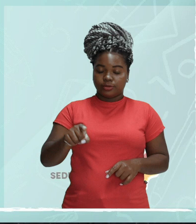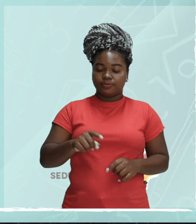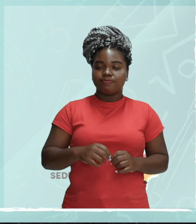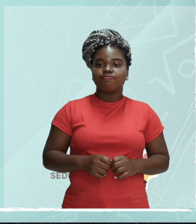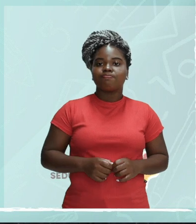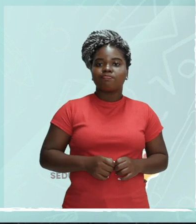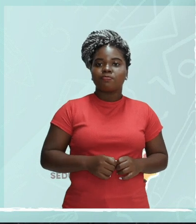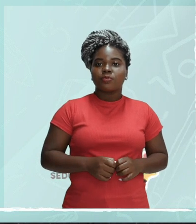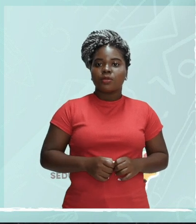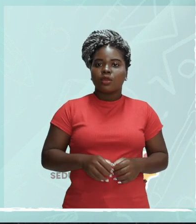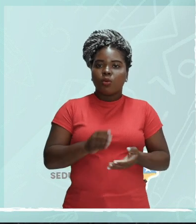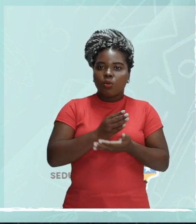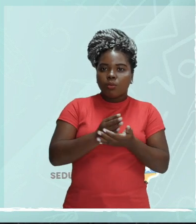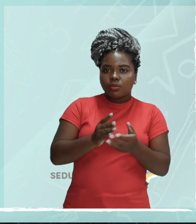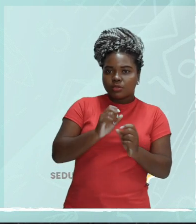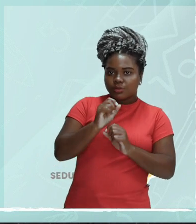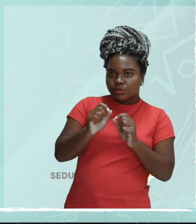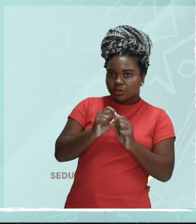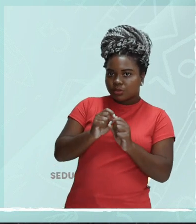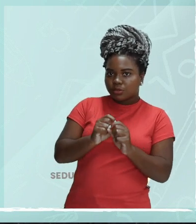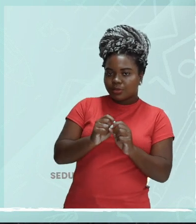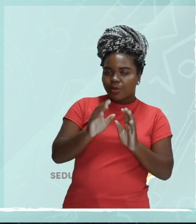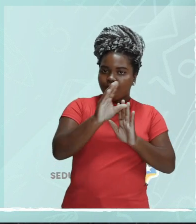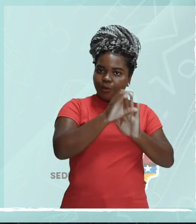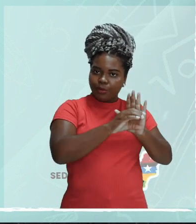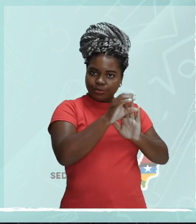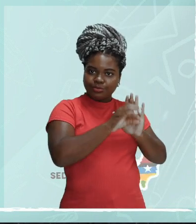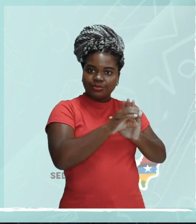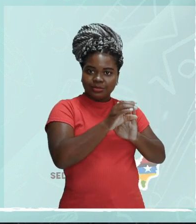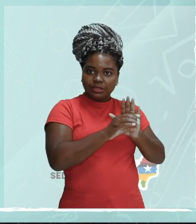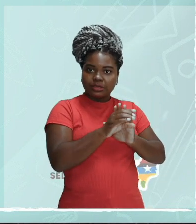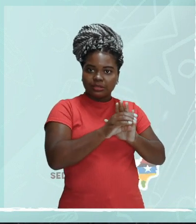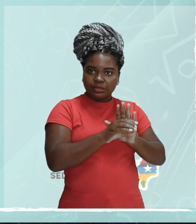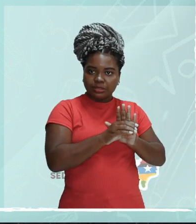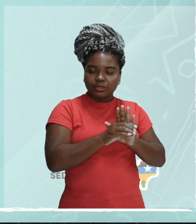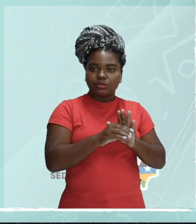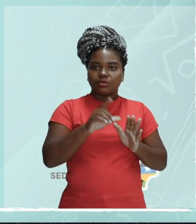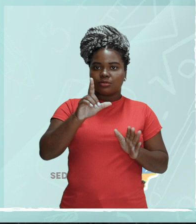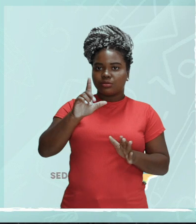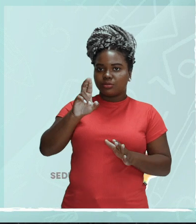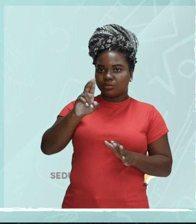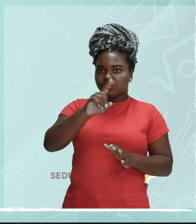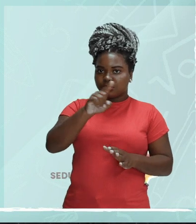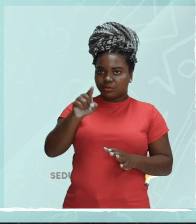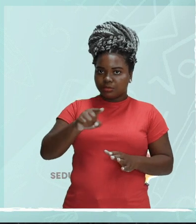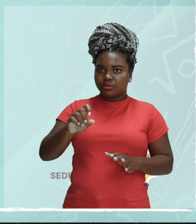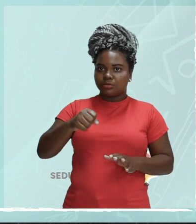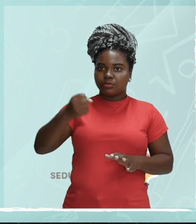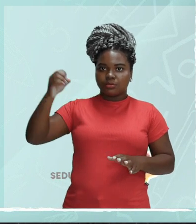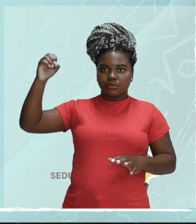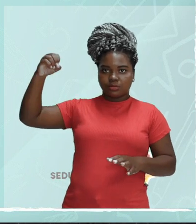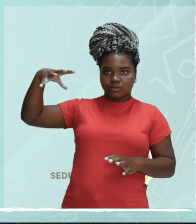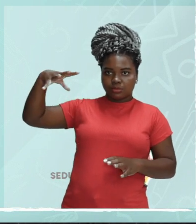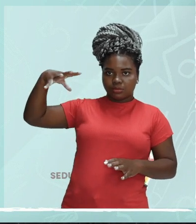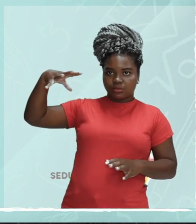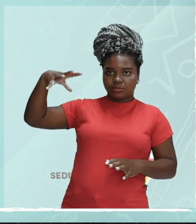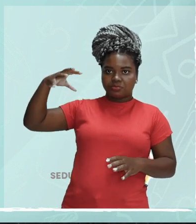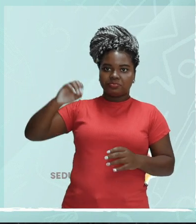Depois nós falaremos sobre o princípio da propagação retilínea da luz, princípio da independência da luz,